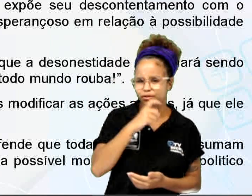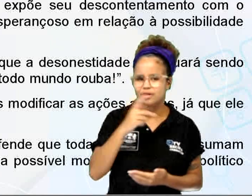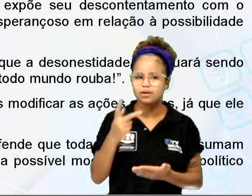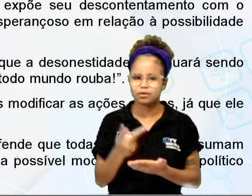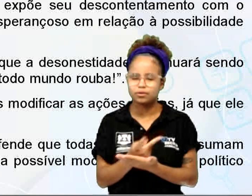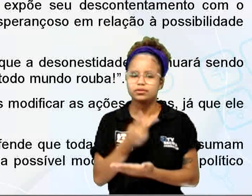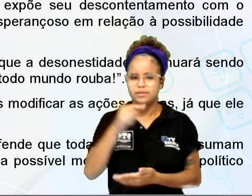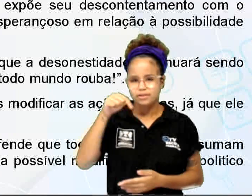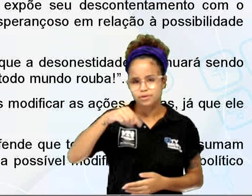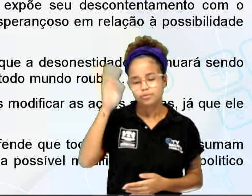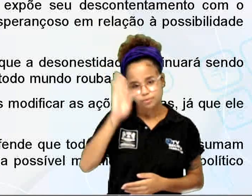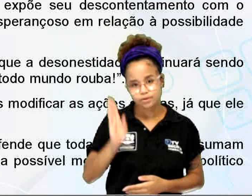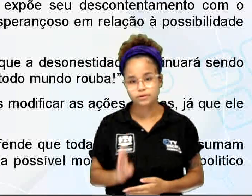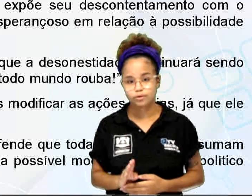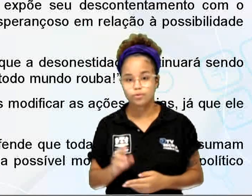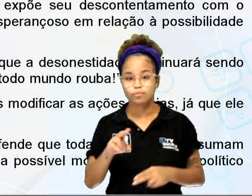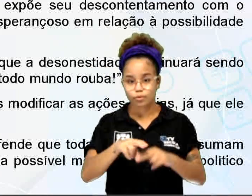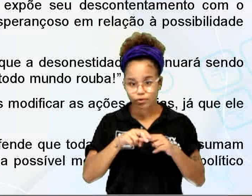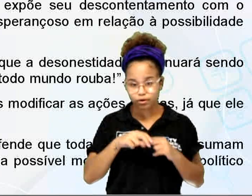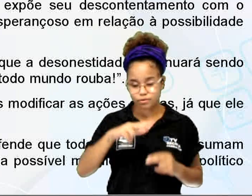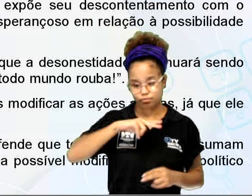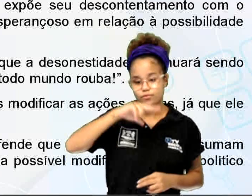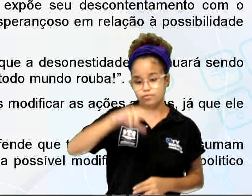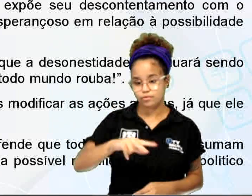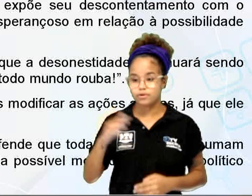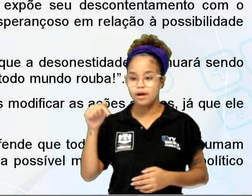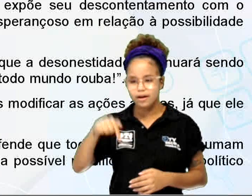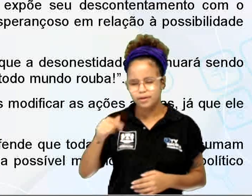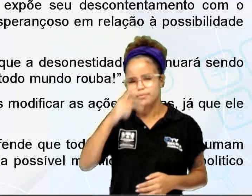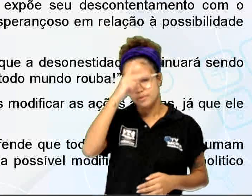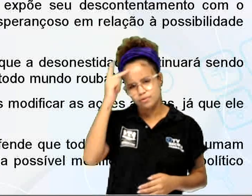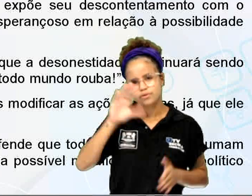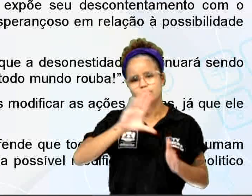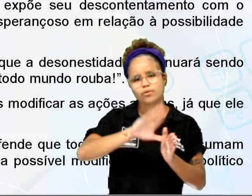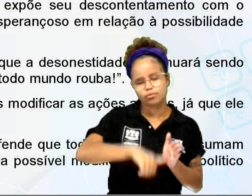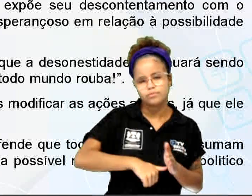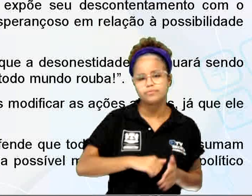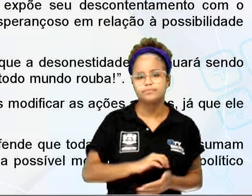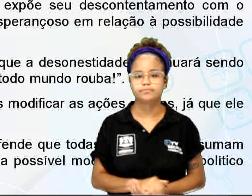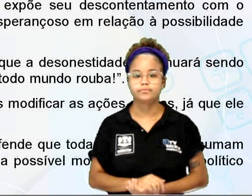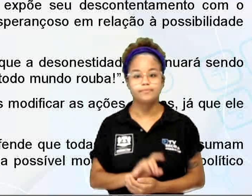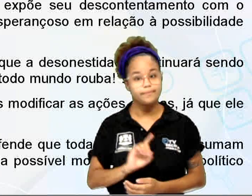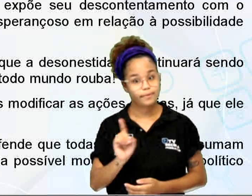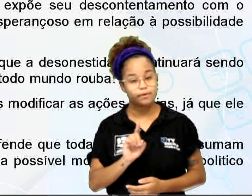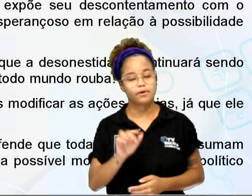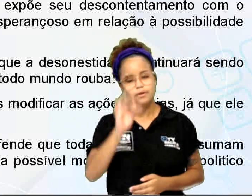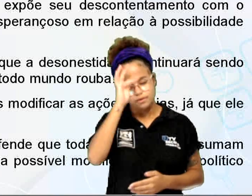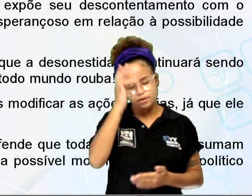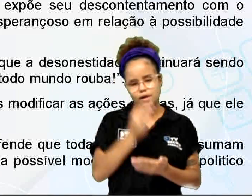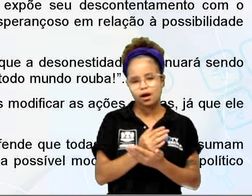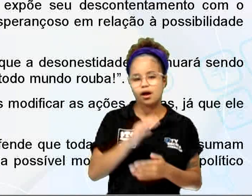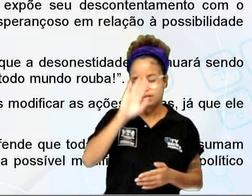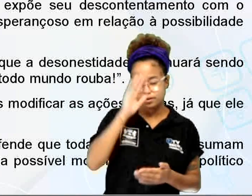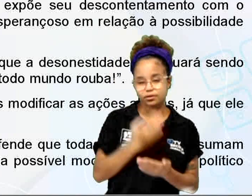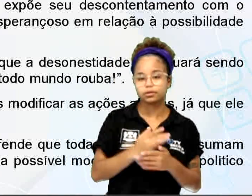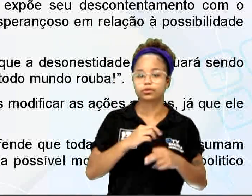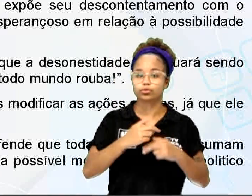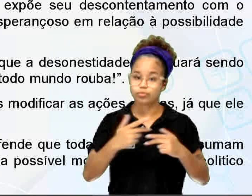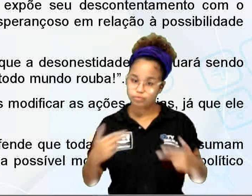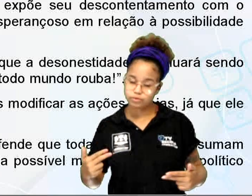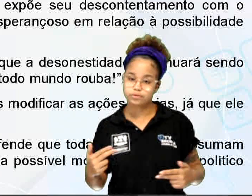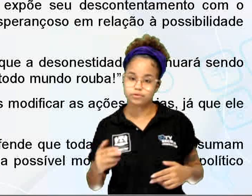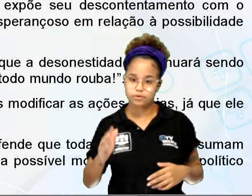que aqui todo mundo rouba. Não, a gente viu que é o contrário, né? Ela tem aí a fé de que as coisas vão melhorar. Item D.